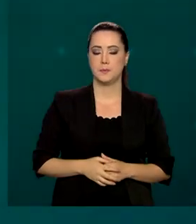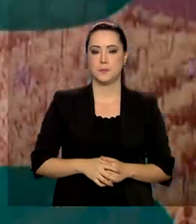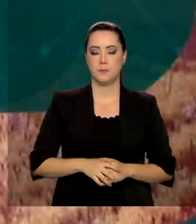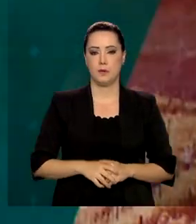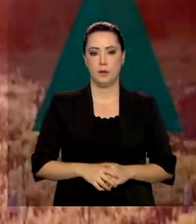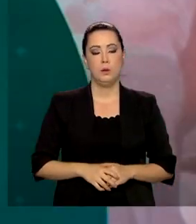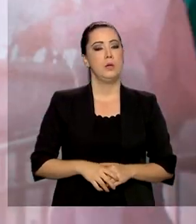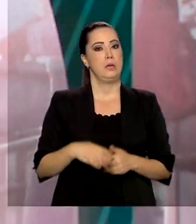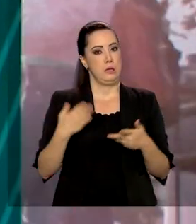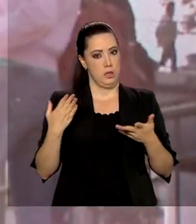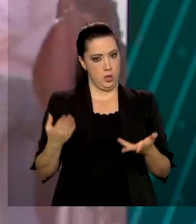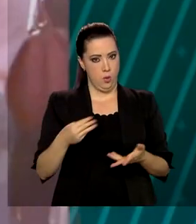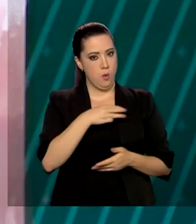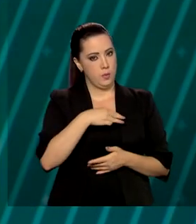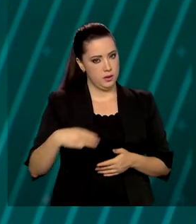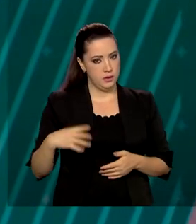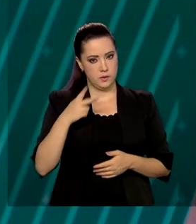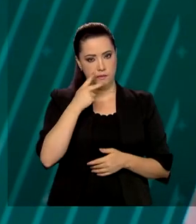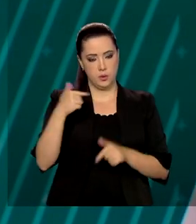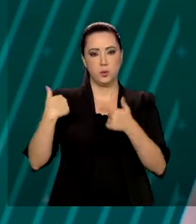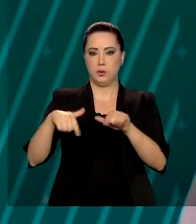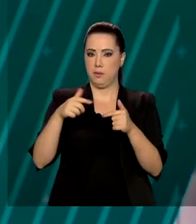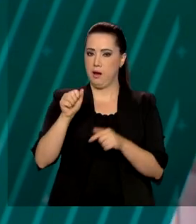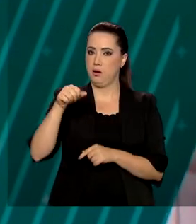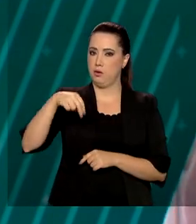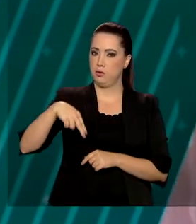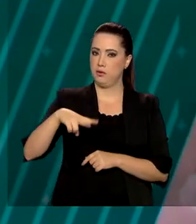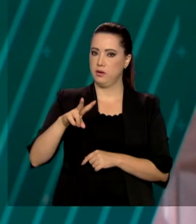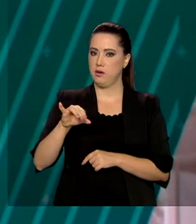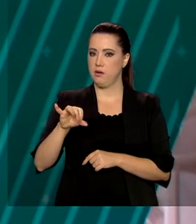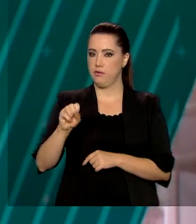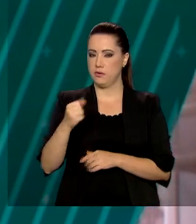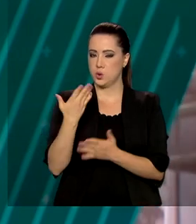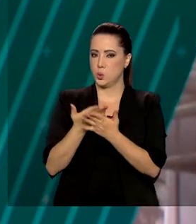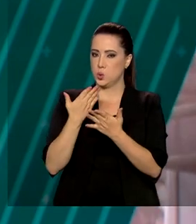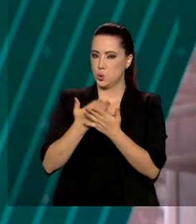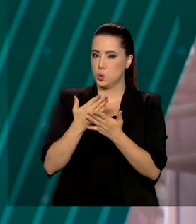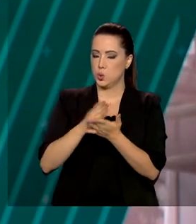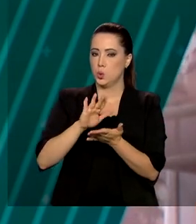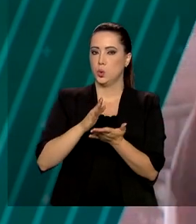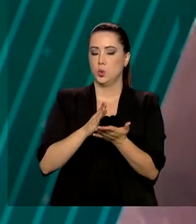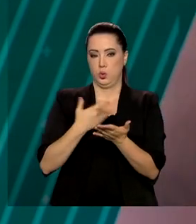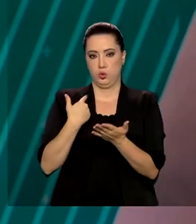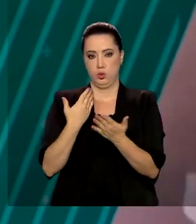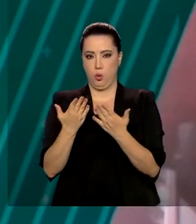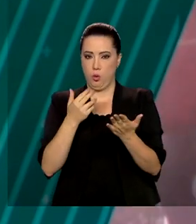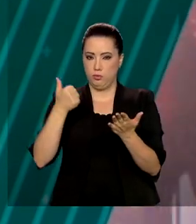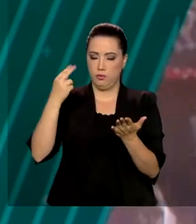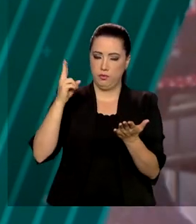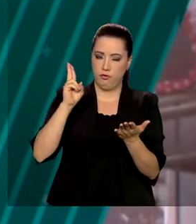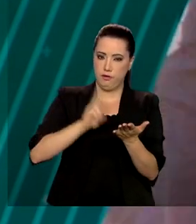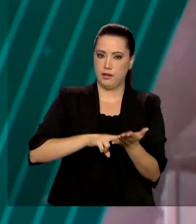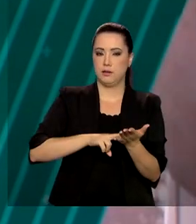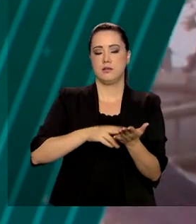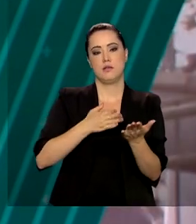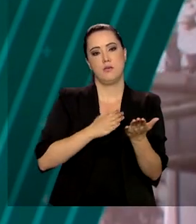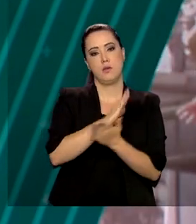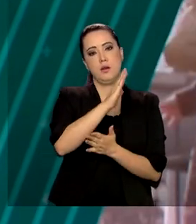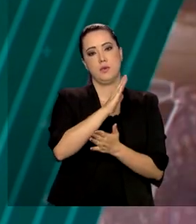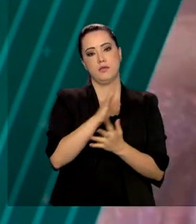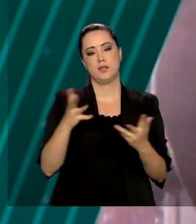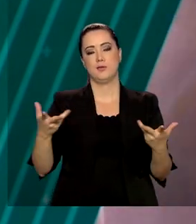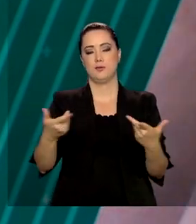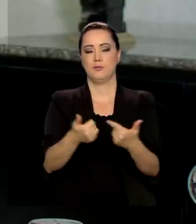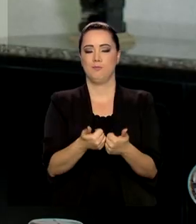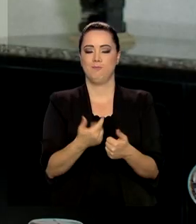também defendeu o trabalho da Anvisa na análise, validação e certificação da eficácia e segurança da vacina no